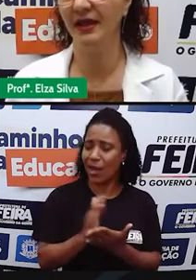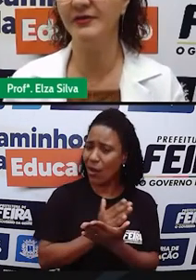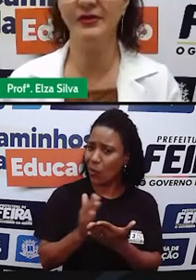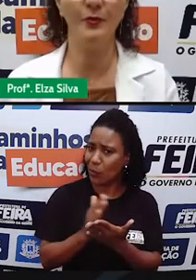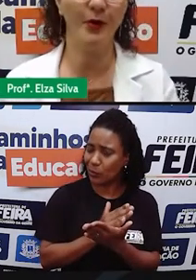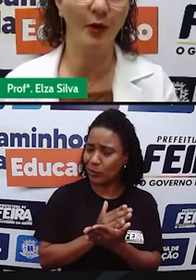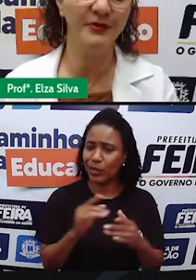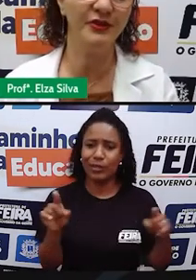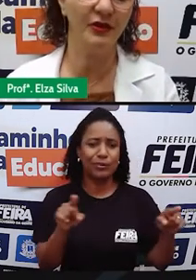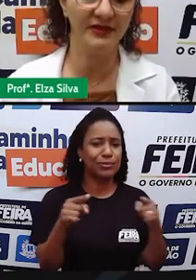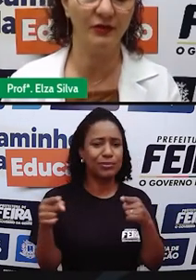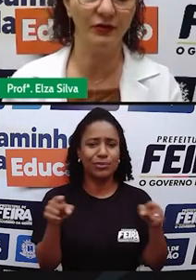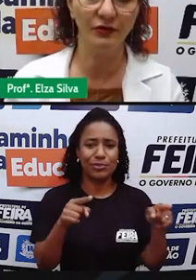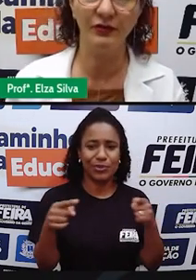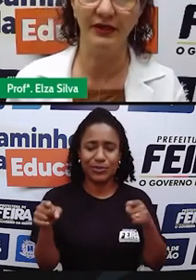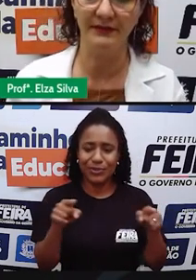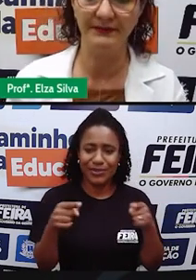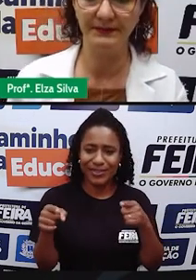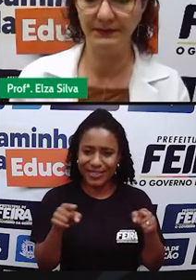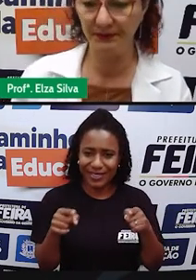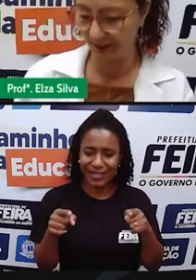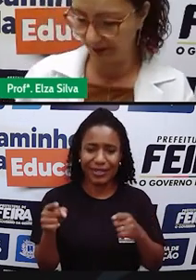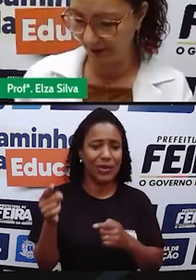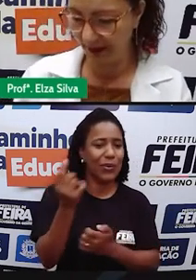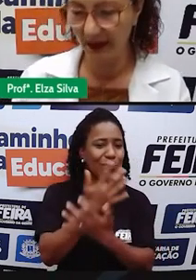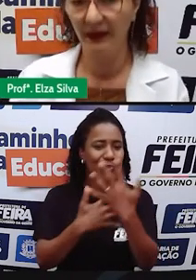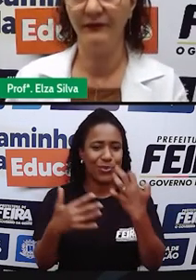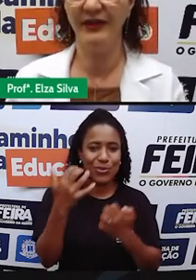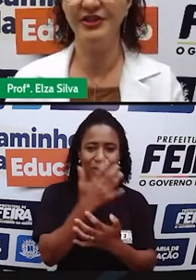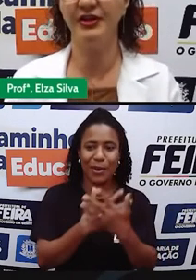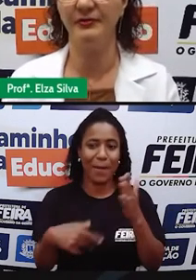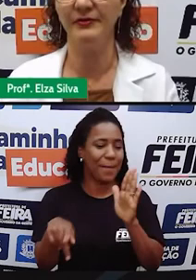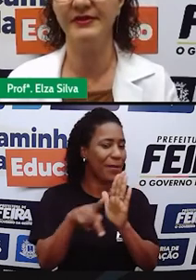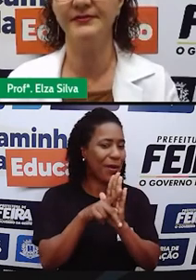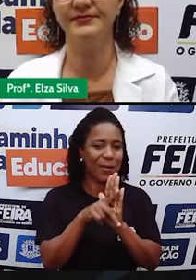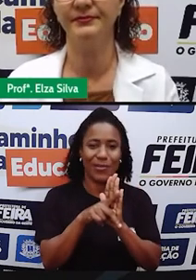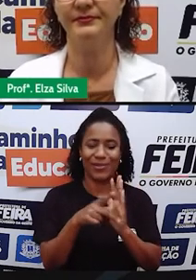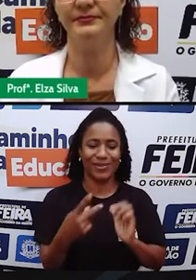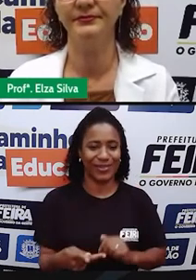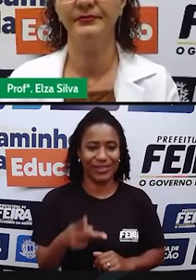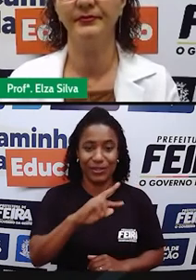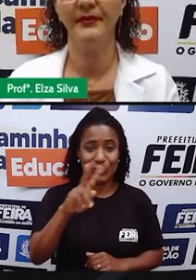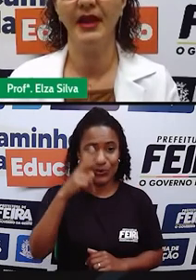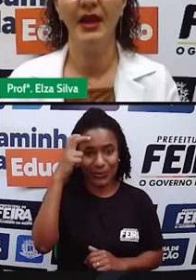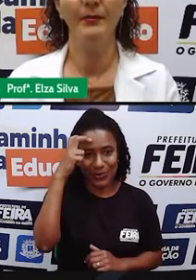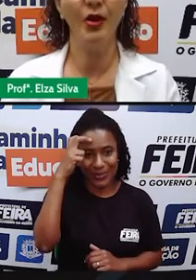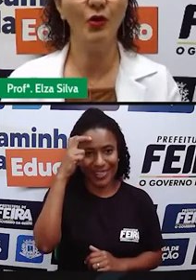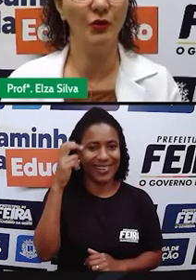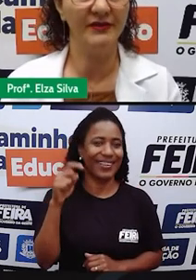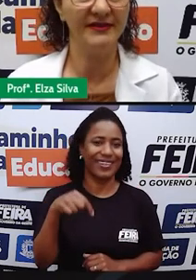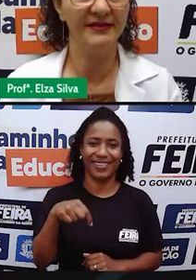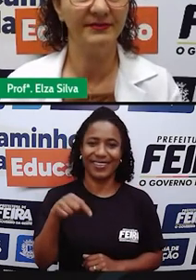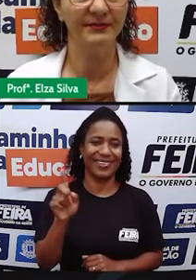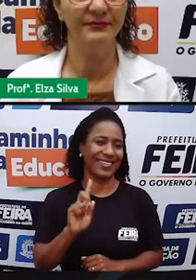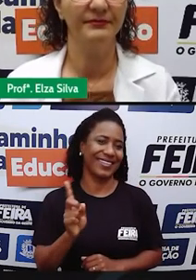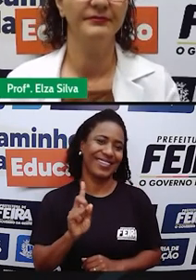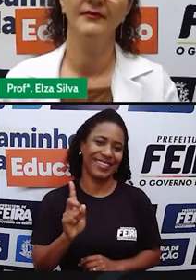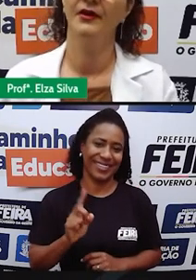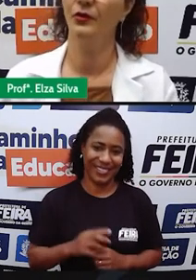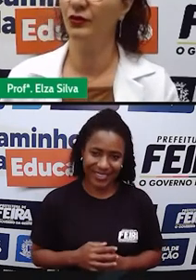que não são próprios de nossa cultura. Vejamos. Blues.